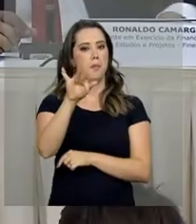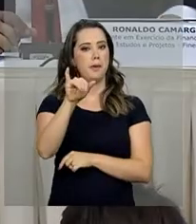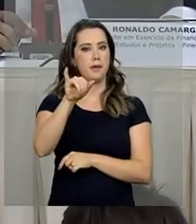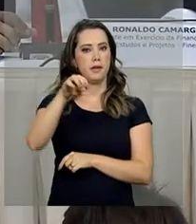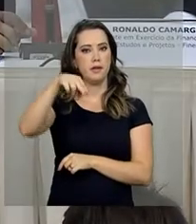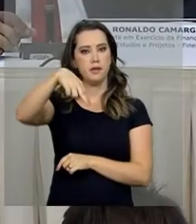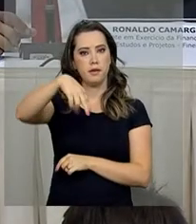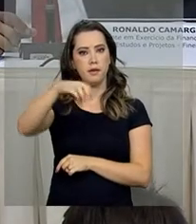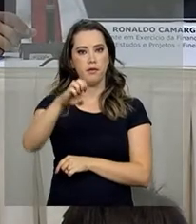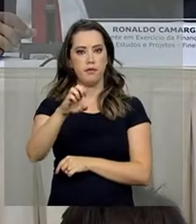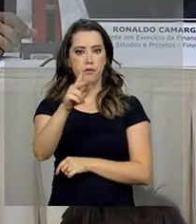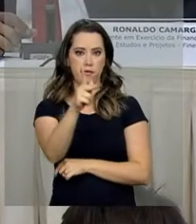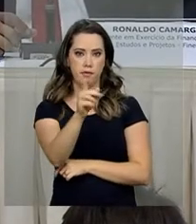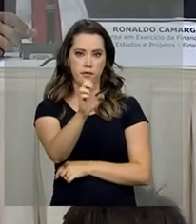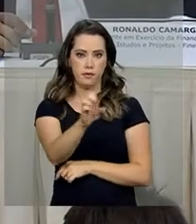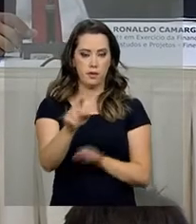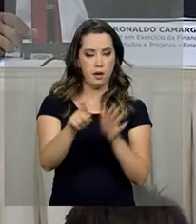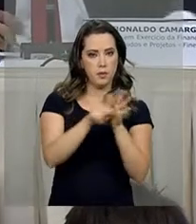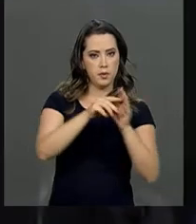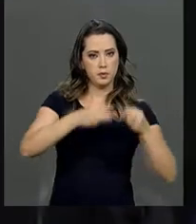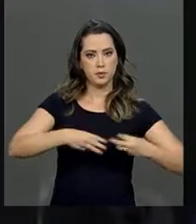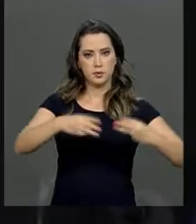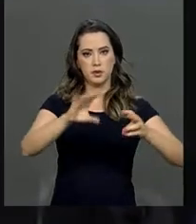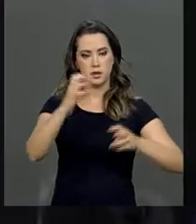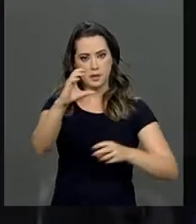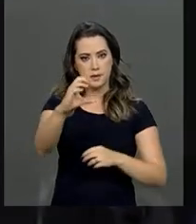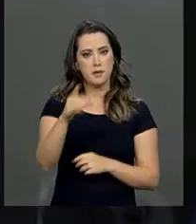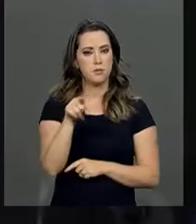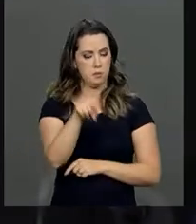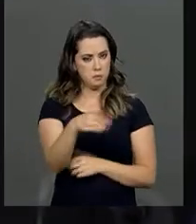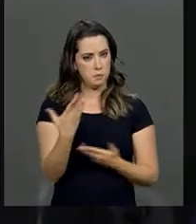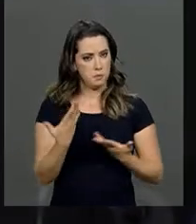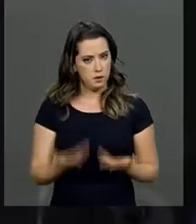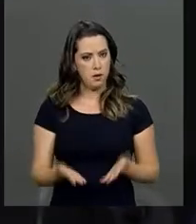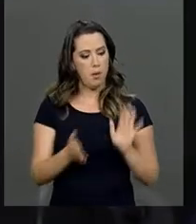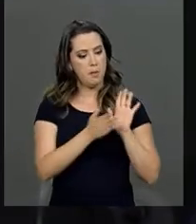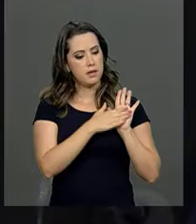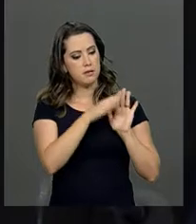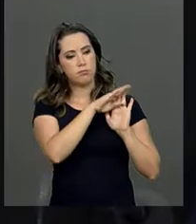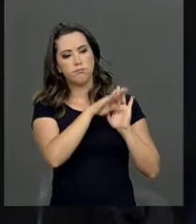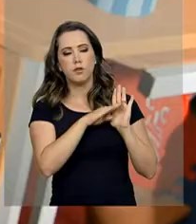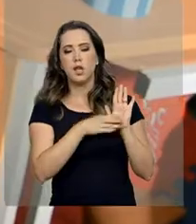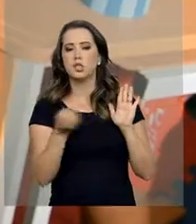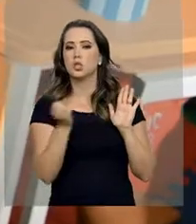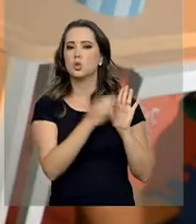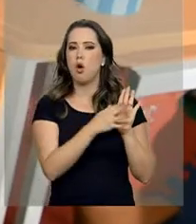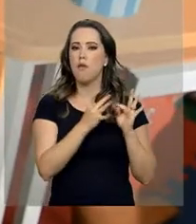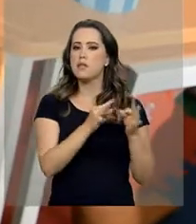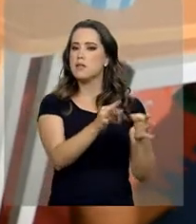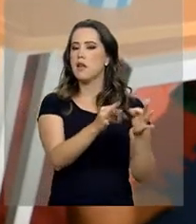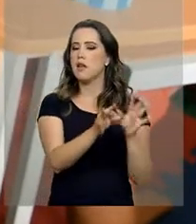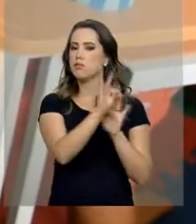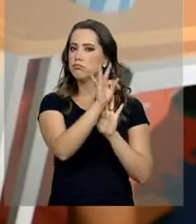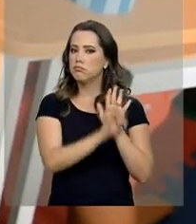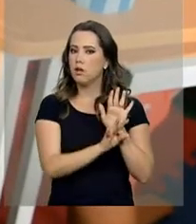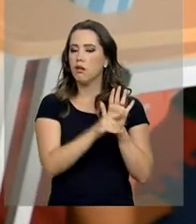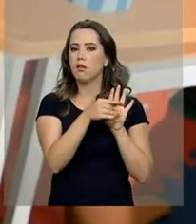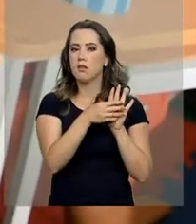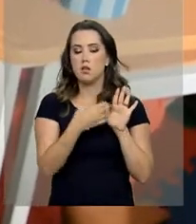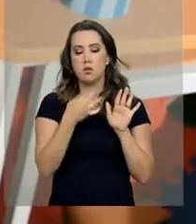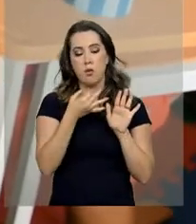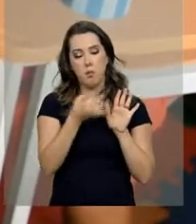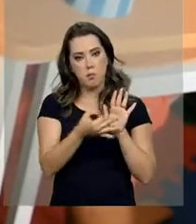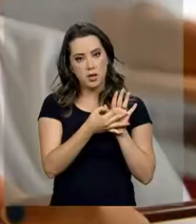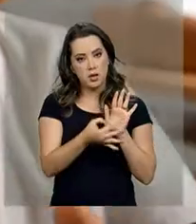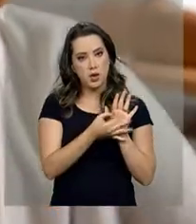e pesquisa ligada ao Ministério de Ciência e Tecnologia. E para isso, vale apresentar novas metodologias e sugerir recursos digitais